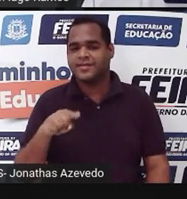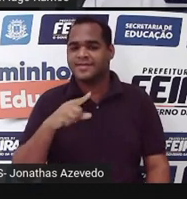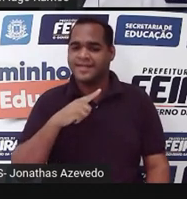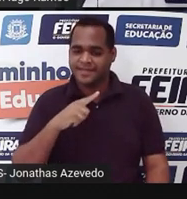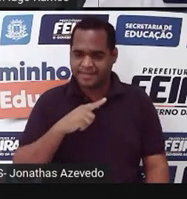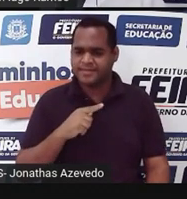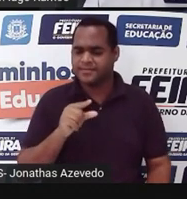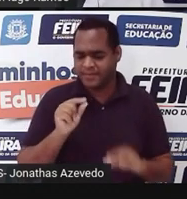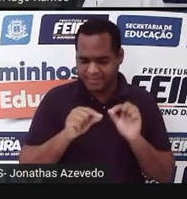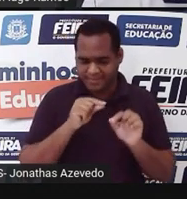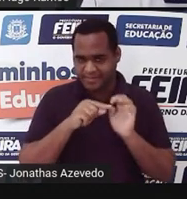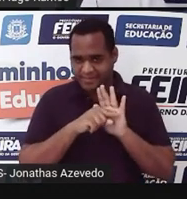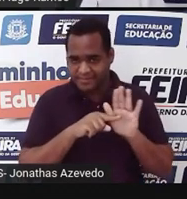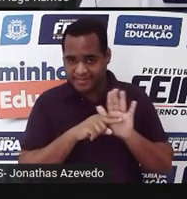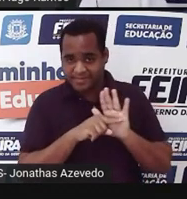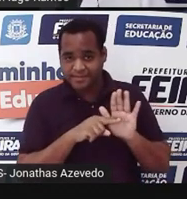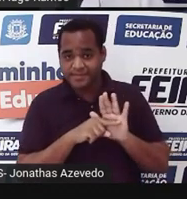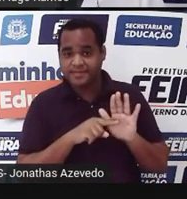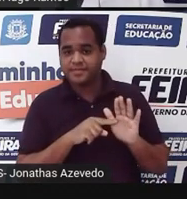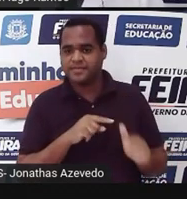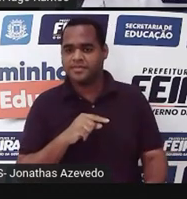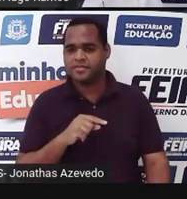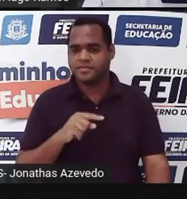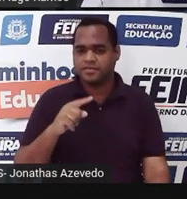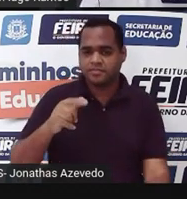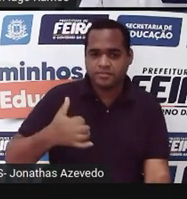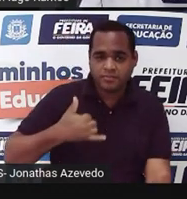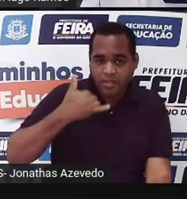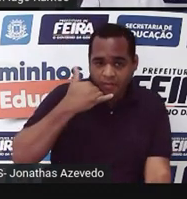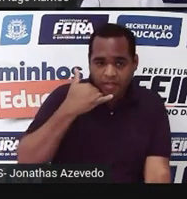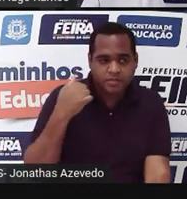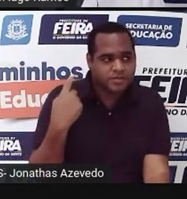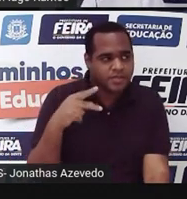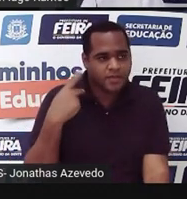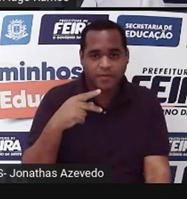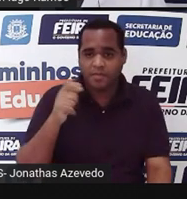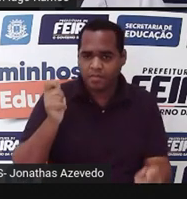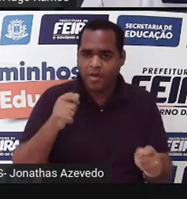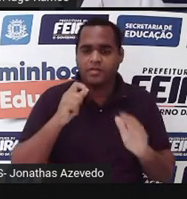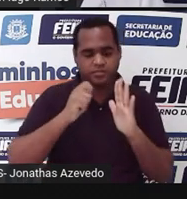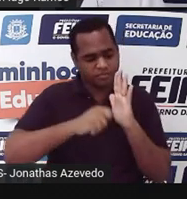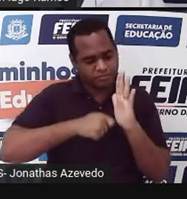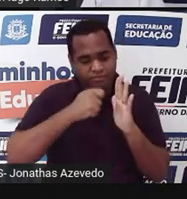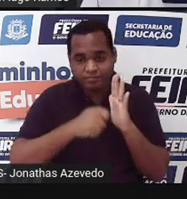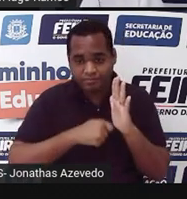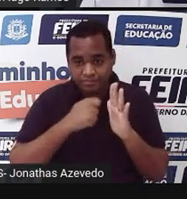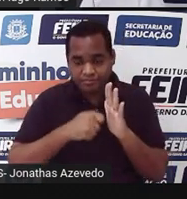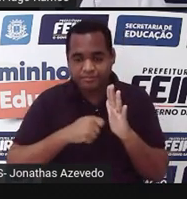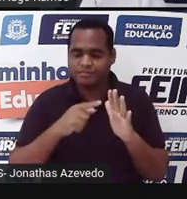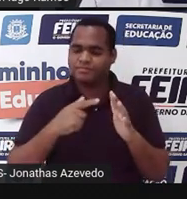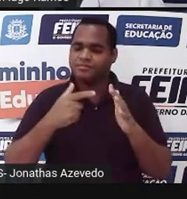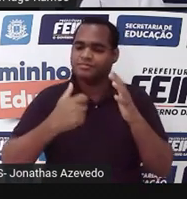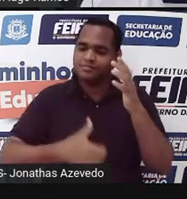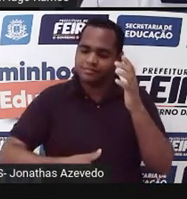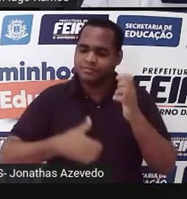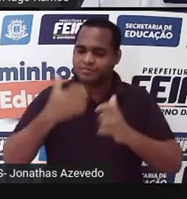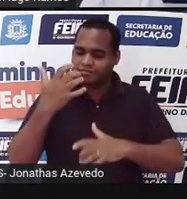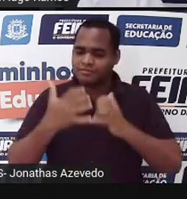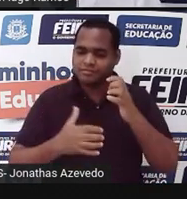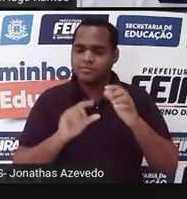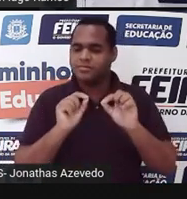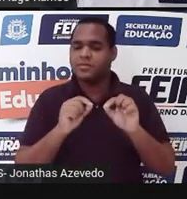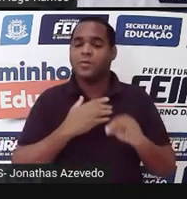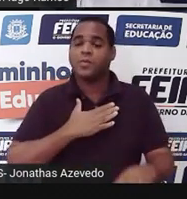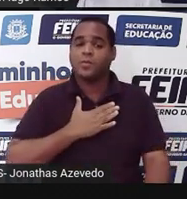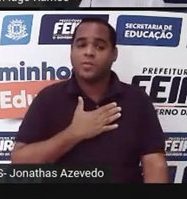fizesse essa avaliação? Com o celular, tá? Você pode gravar um áudio comentando sobre o que você